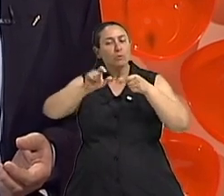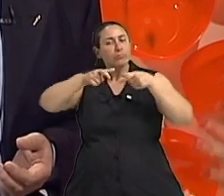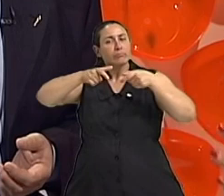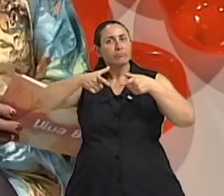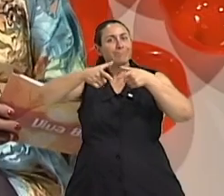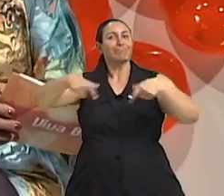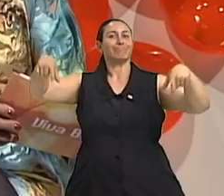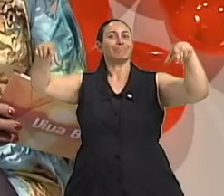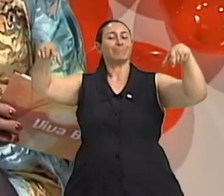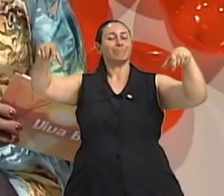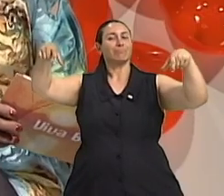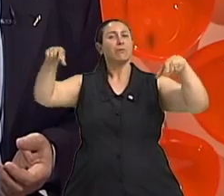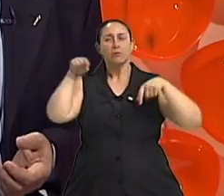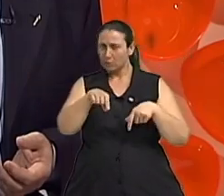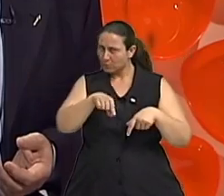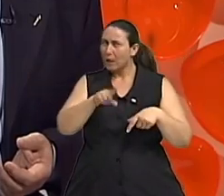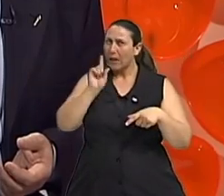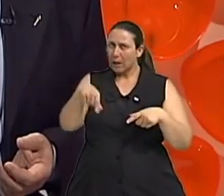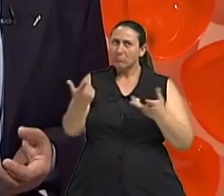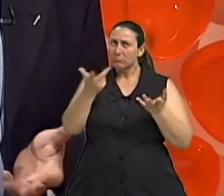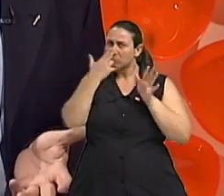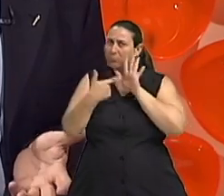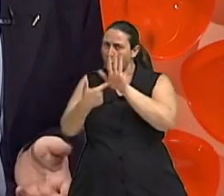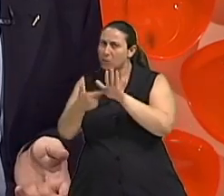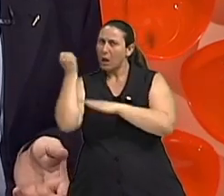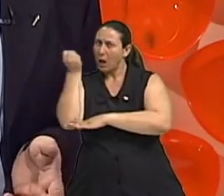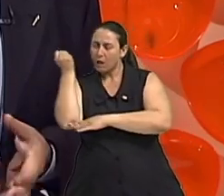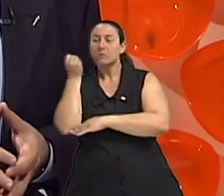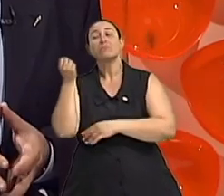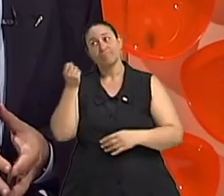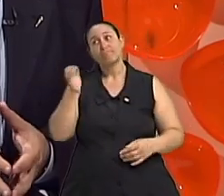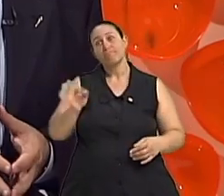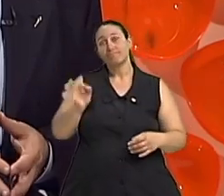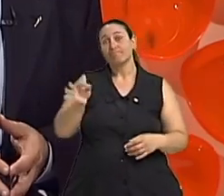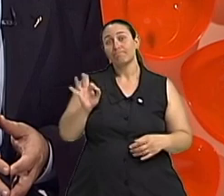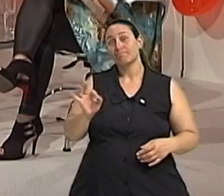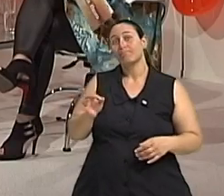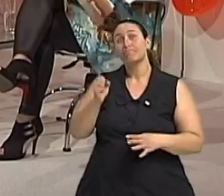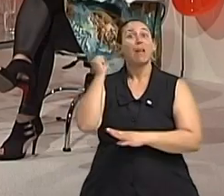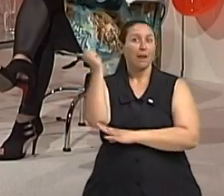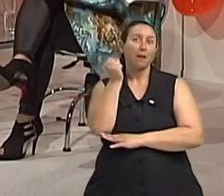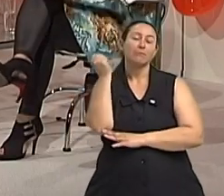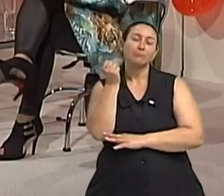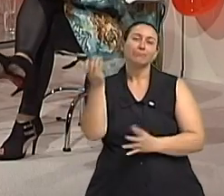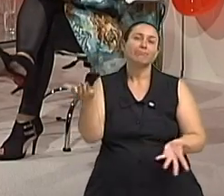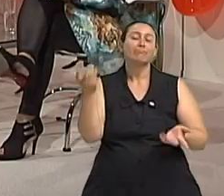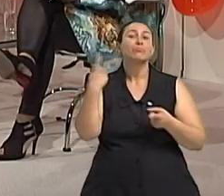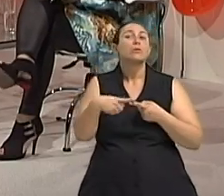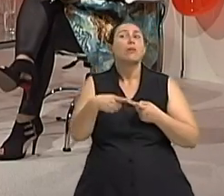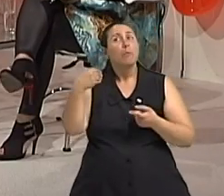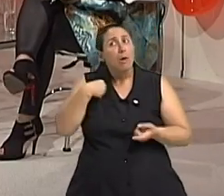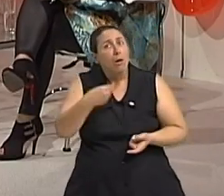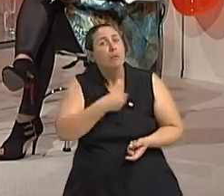isso só é prejudicial né doutor eu diria que é lamentável ah pois é é lamentável porque a medicina está